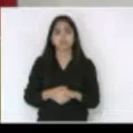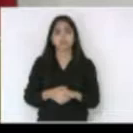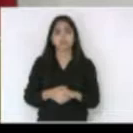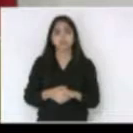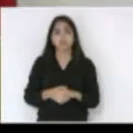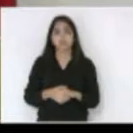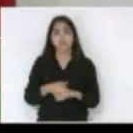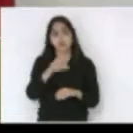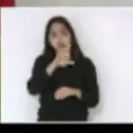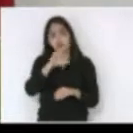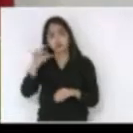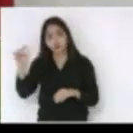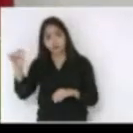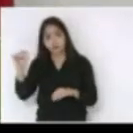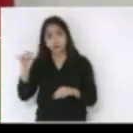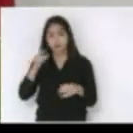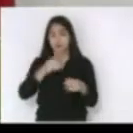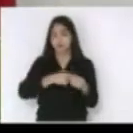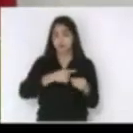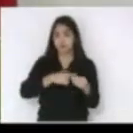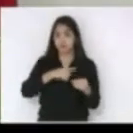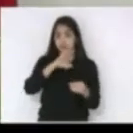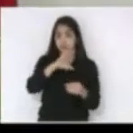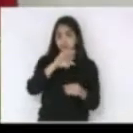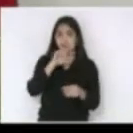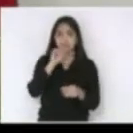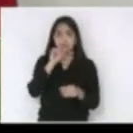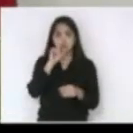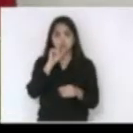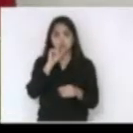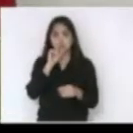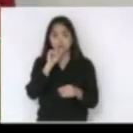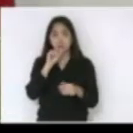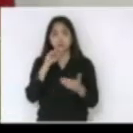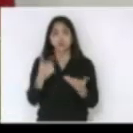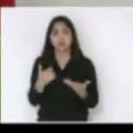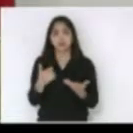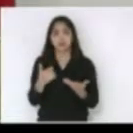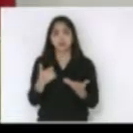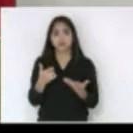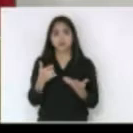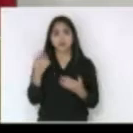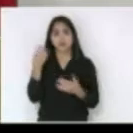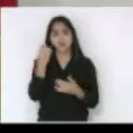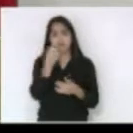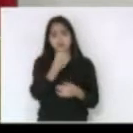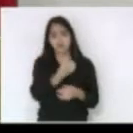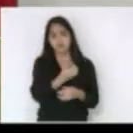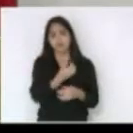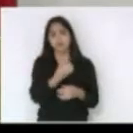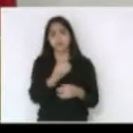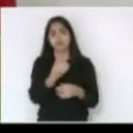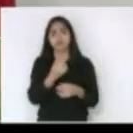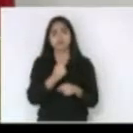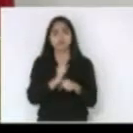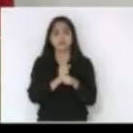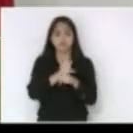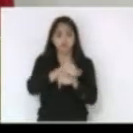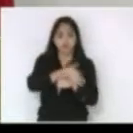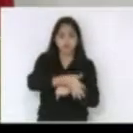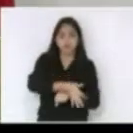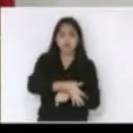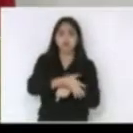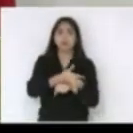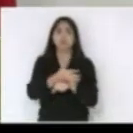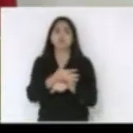do município de Capinzal pela essa madrugada e viajei a noite toda para que pudesse estar nesse dia de manhã